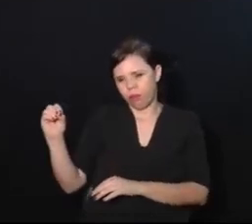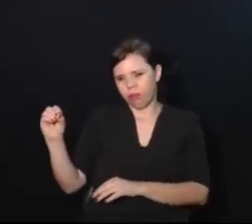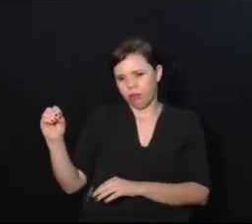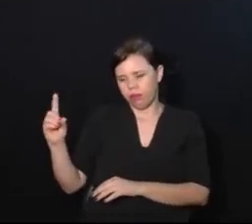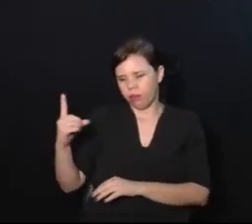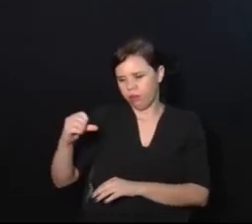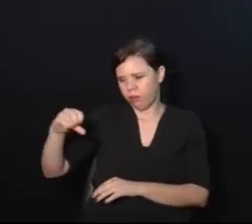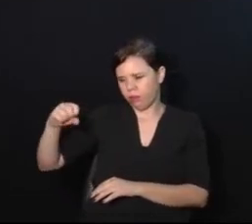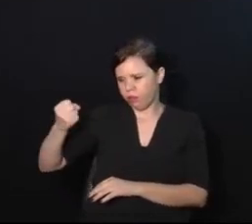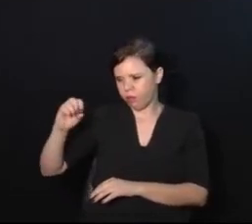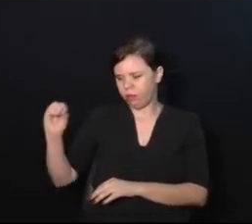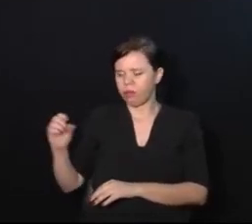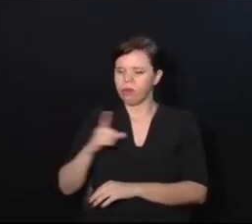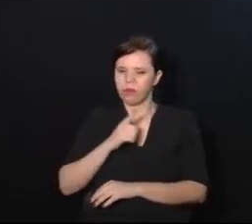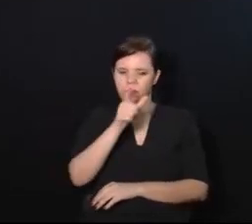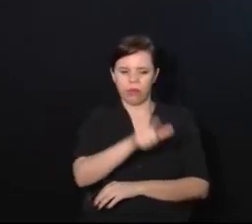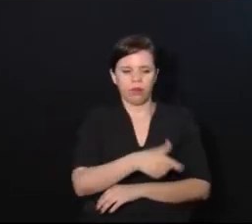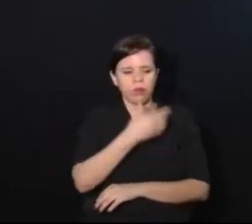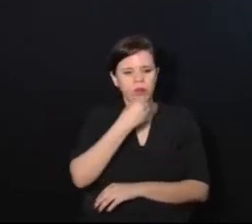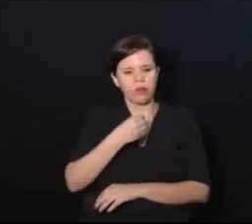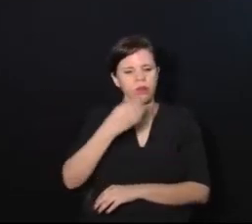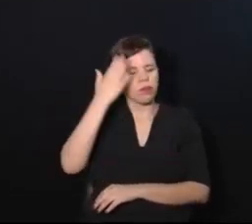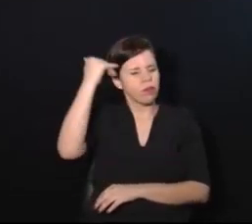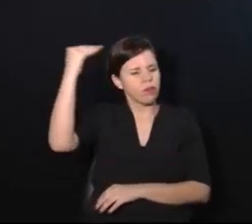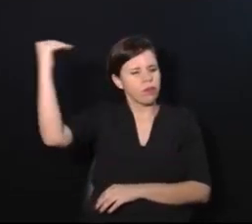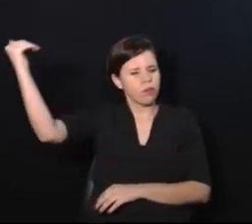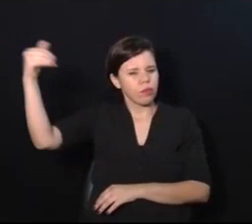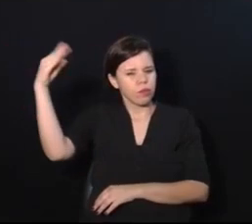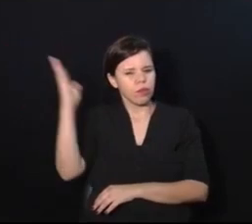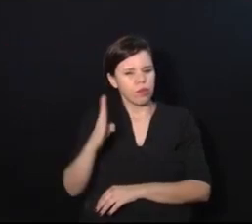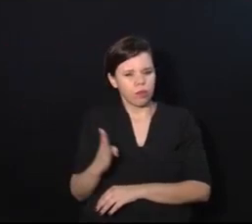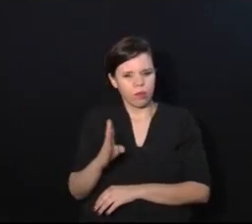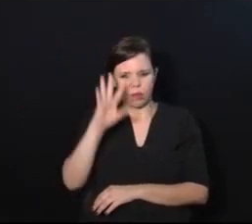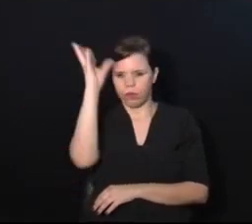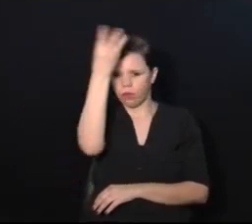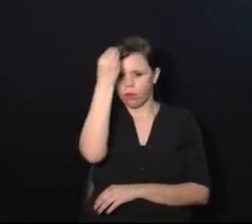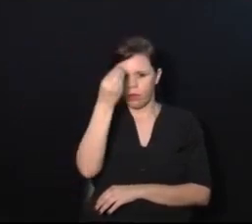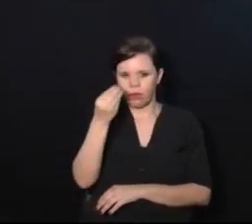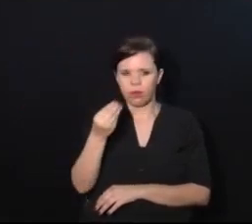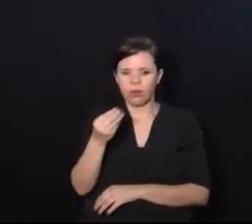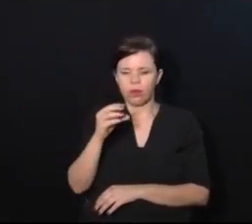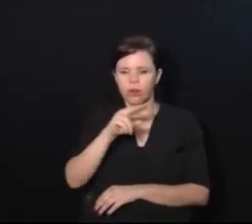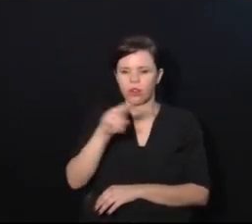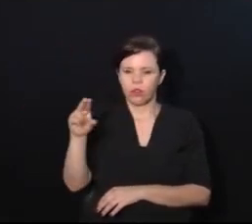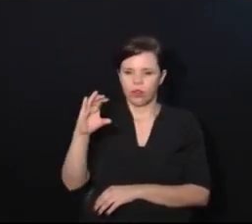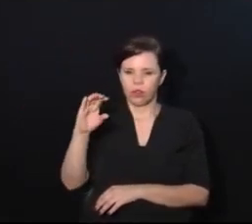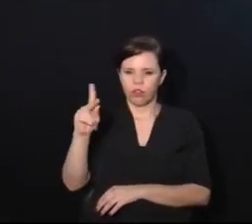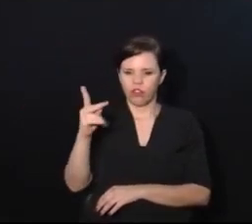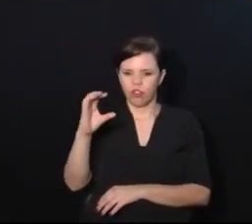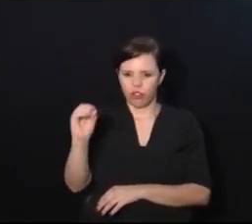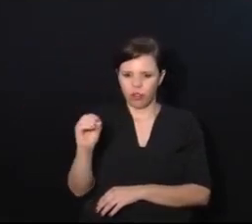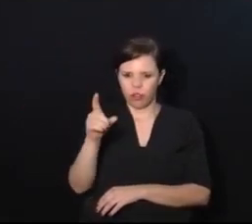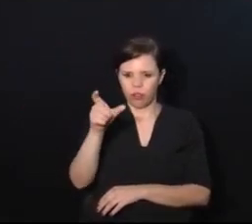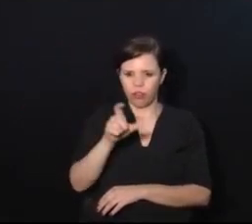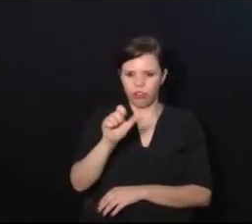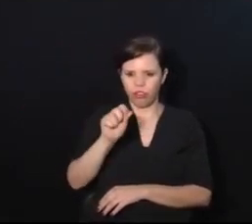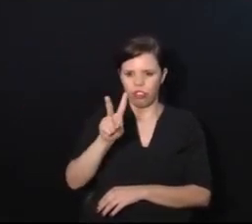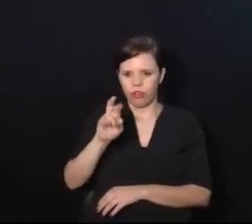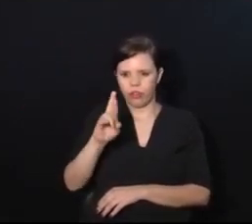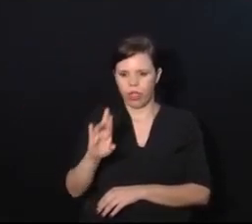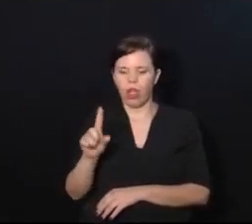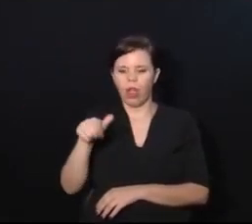famoso no Brasil chamado Chico Xavier. Meu pai era entregador de supermercado, primeiro embalador, repositor de estoque,